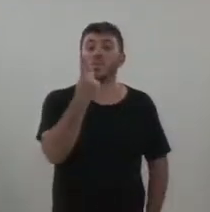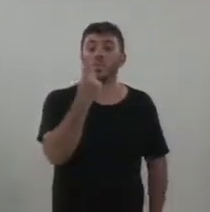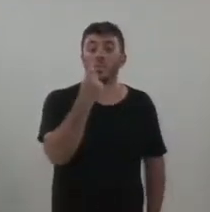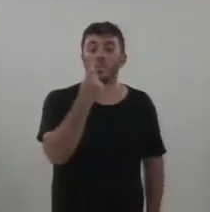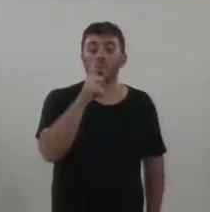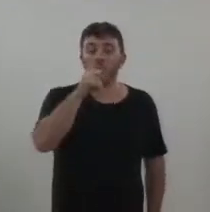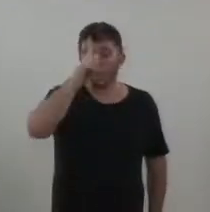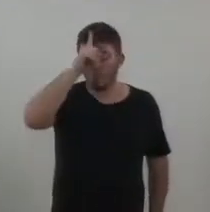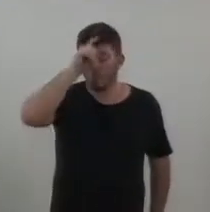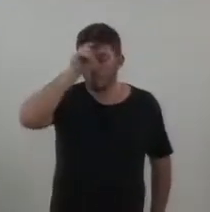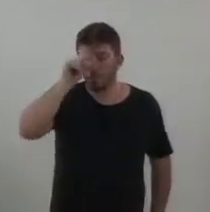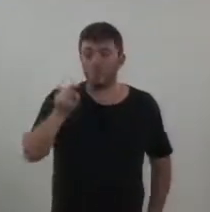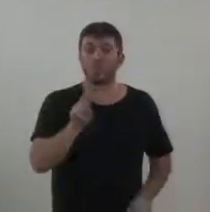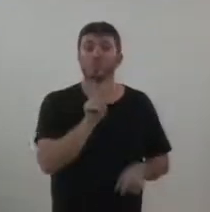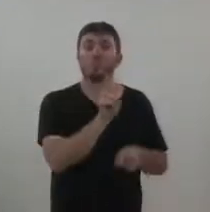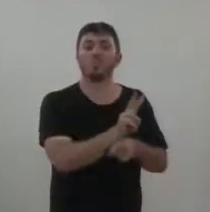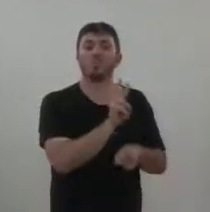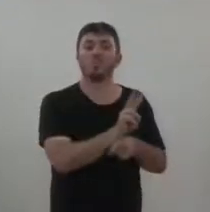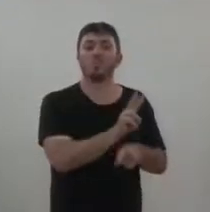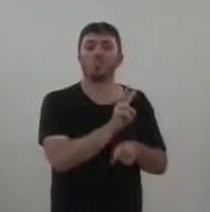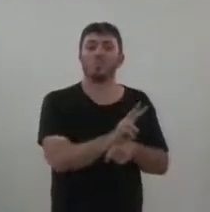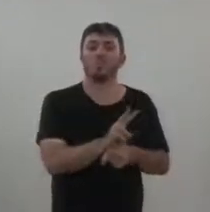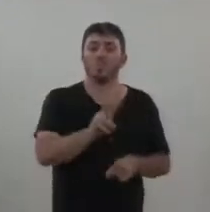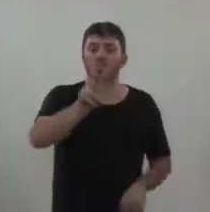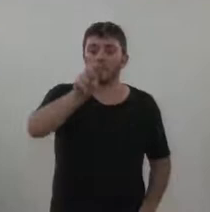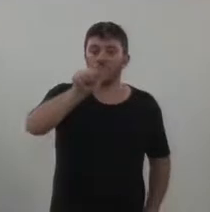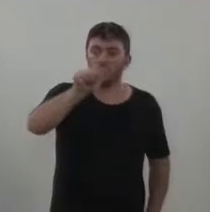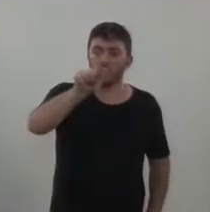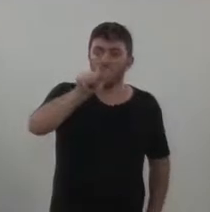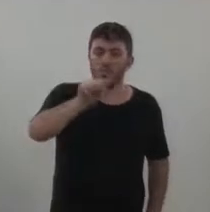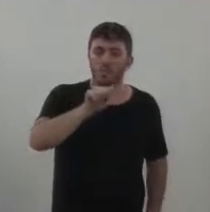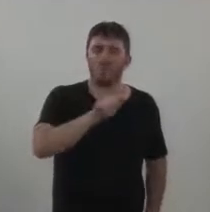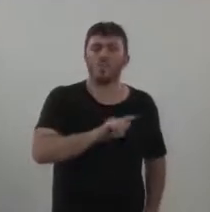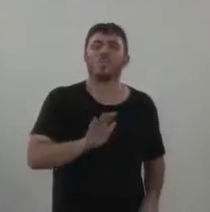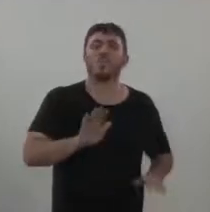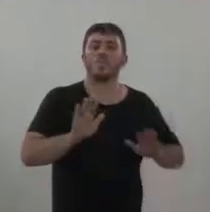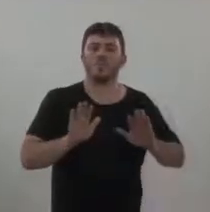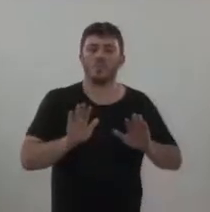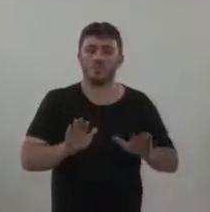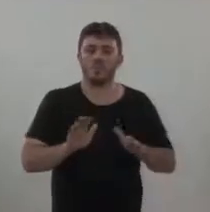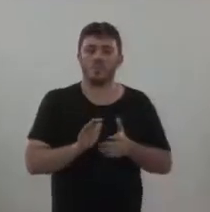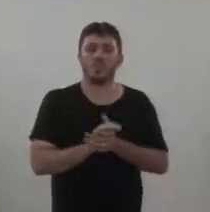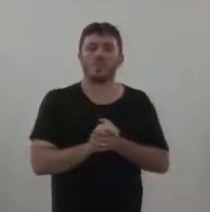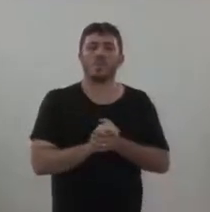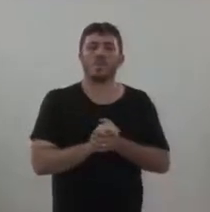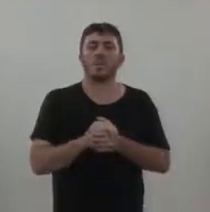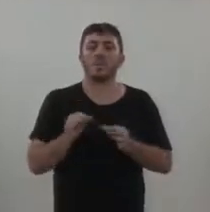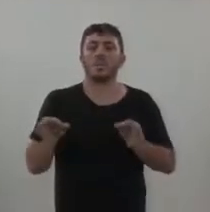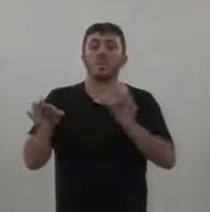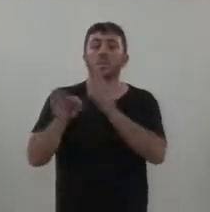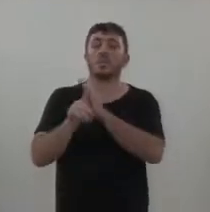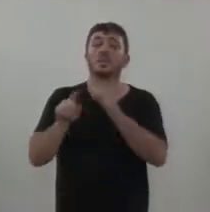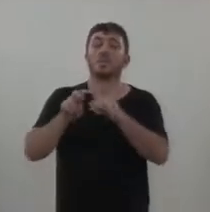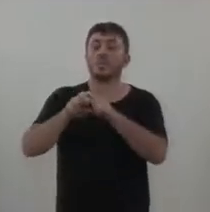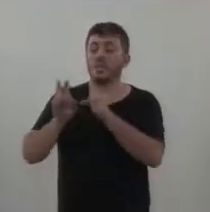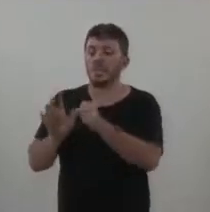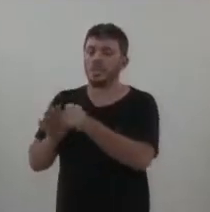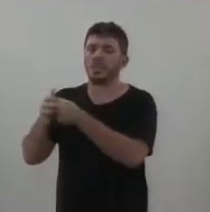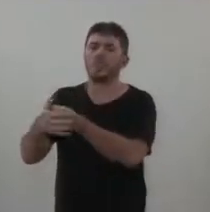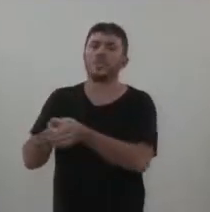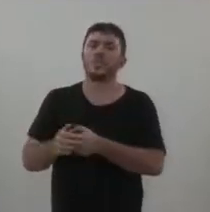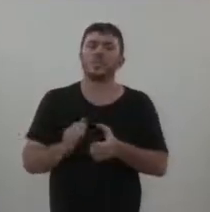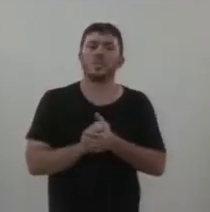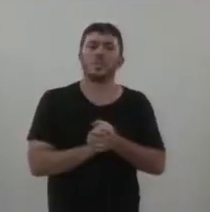específico guardando uma vaga, e tomara que não seja, que não se complete essa vaga pelo Covid, e um outro